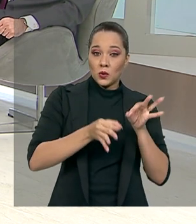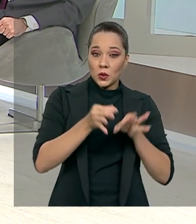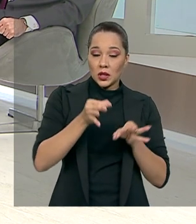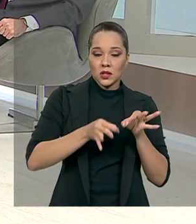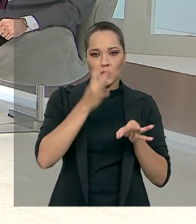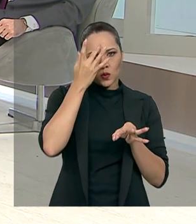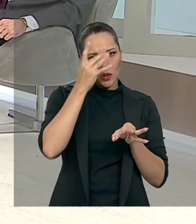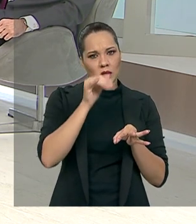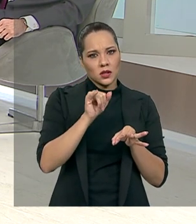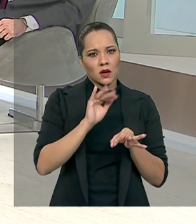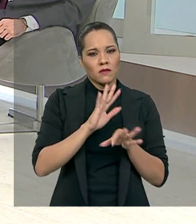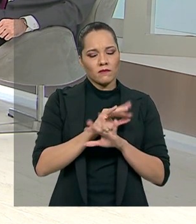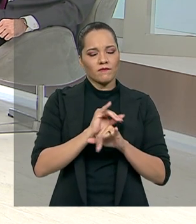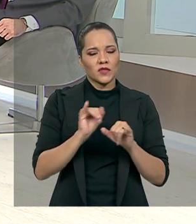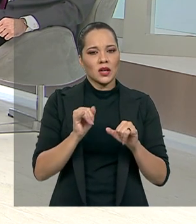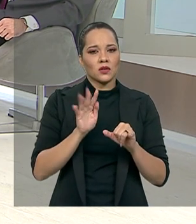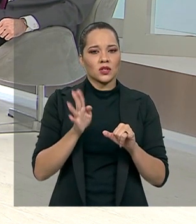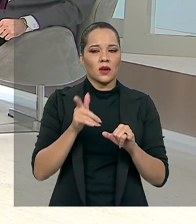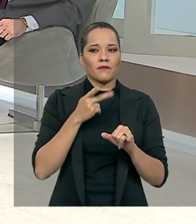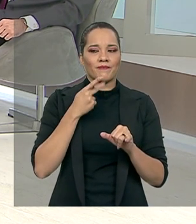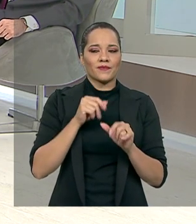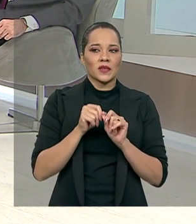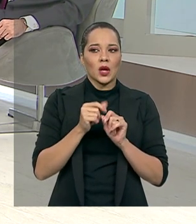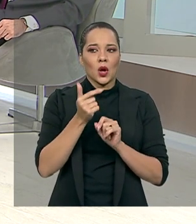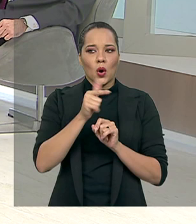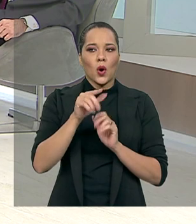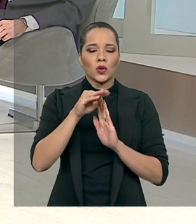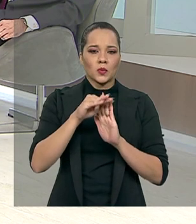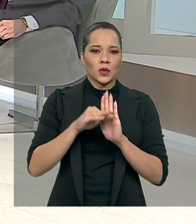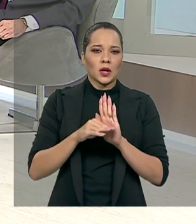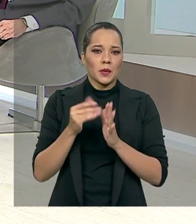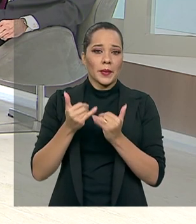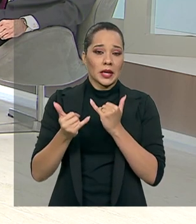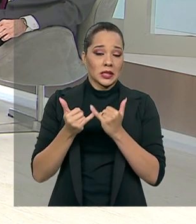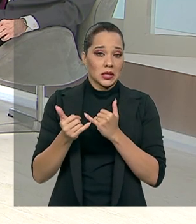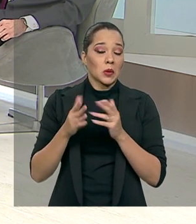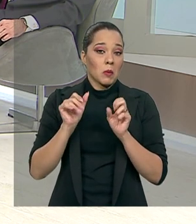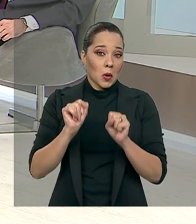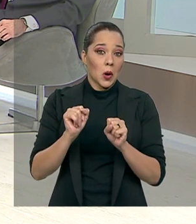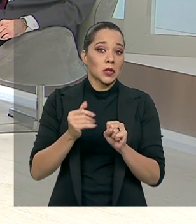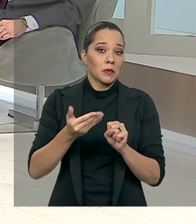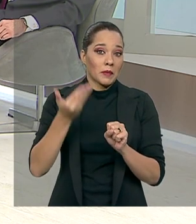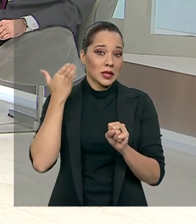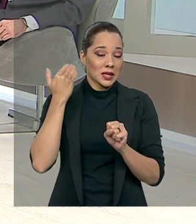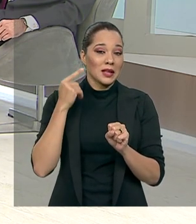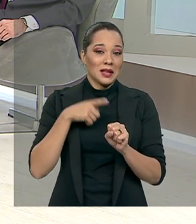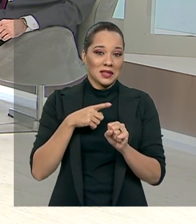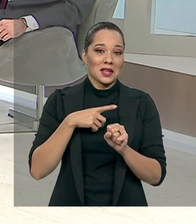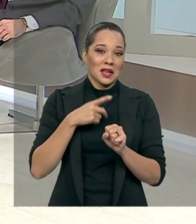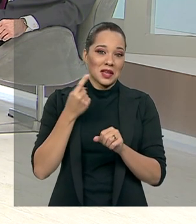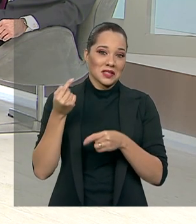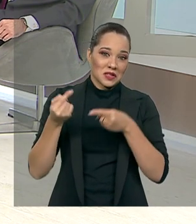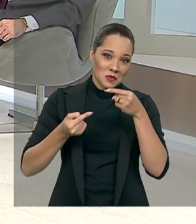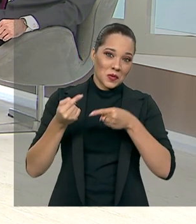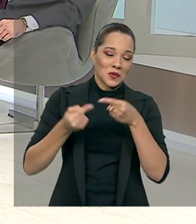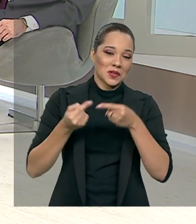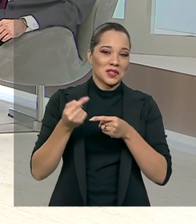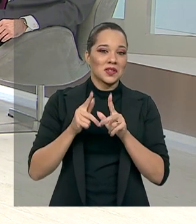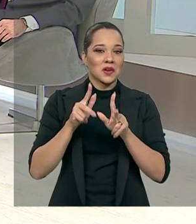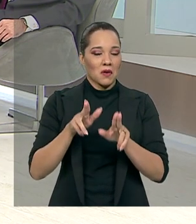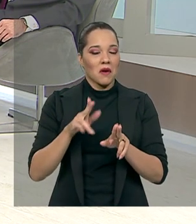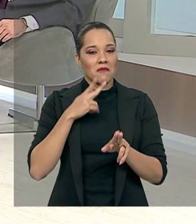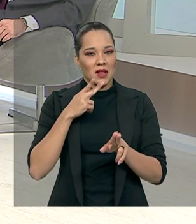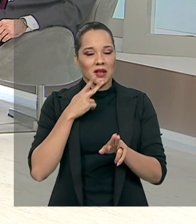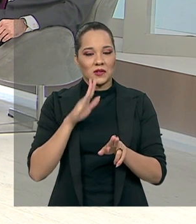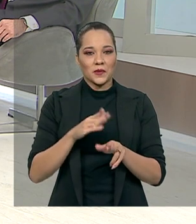disseram que já fizeram outros programas relativos a isso, pode ser que tenham enfrentado essas posições, ouvido essas